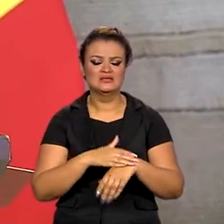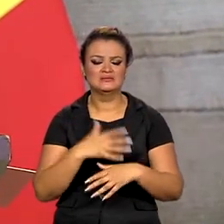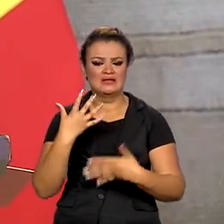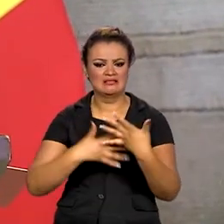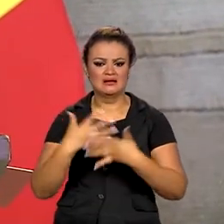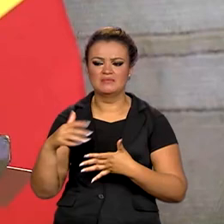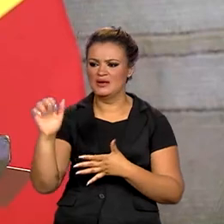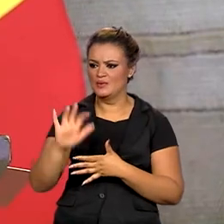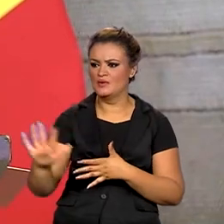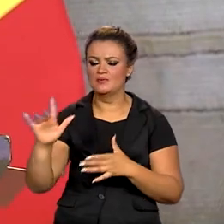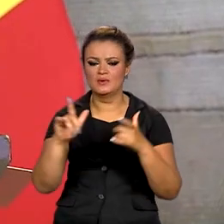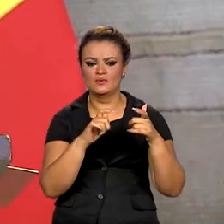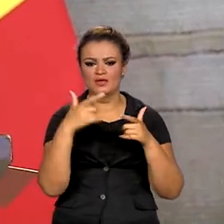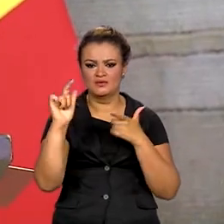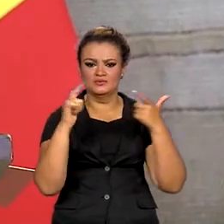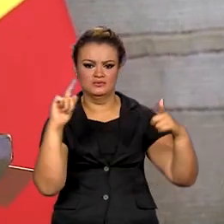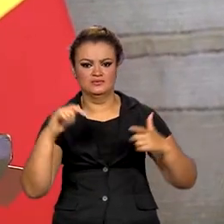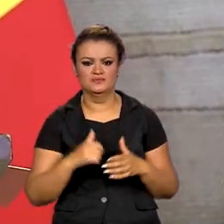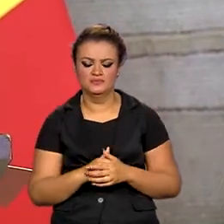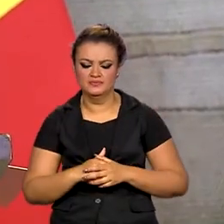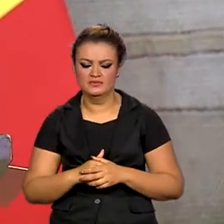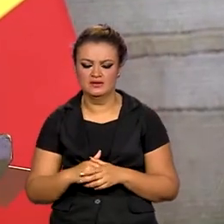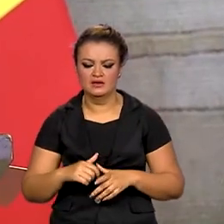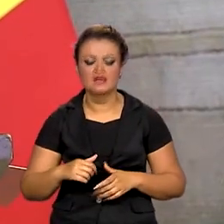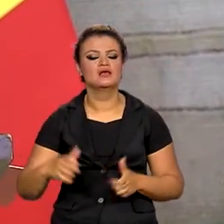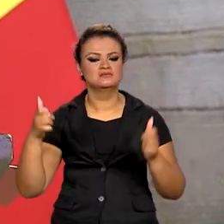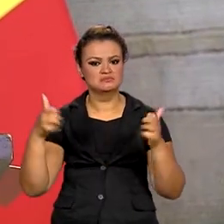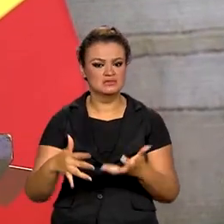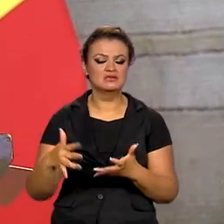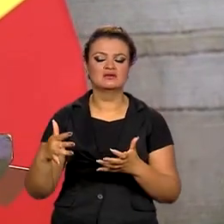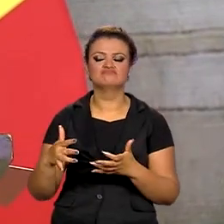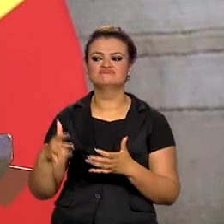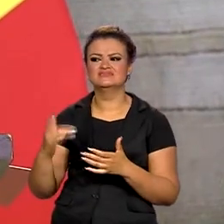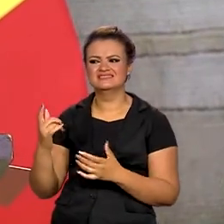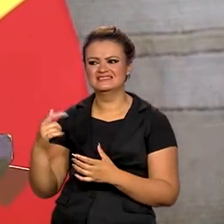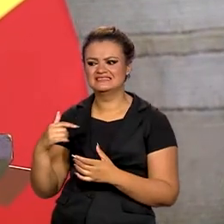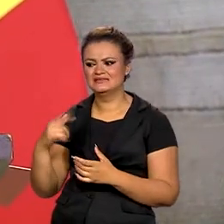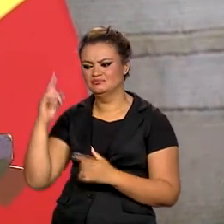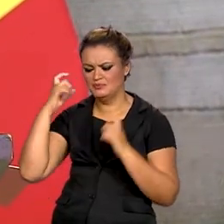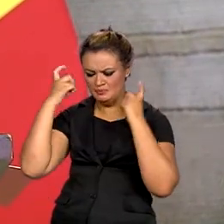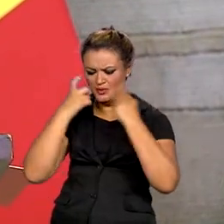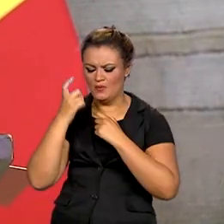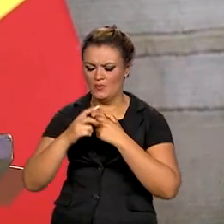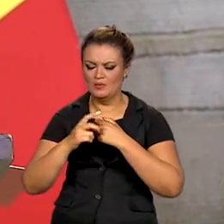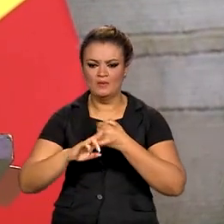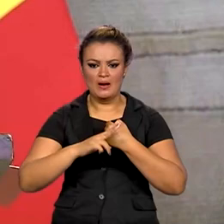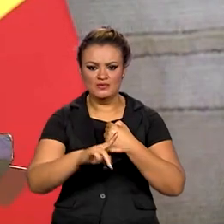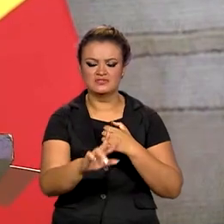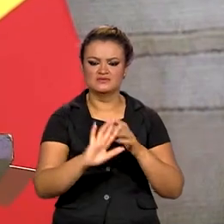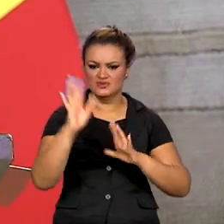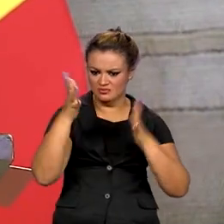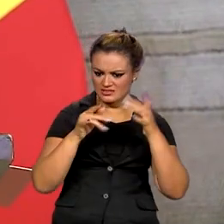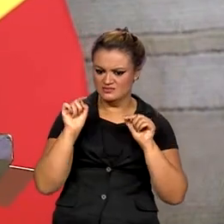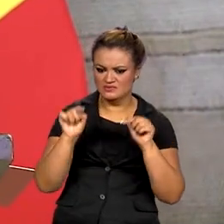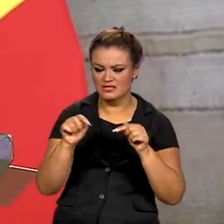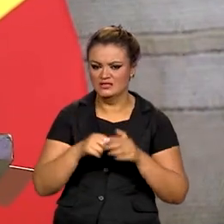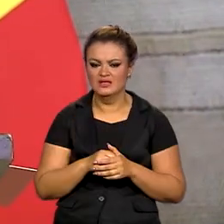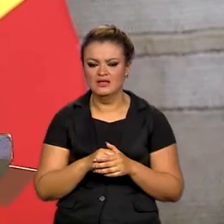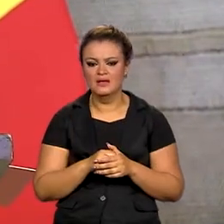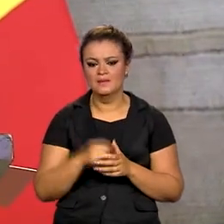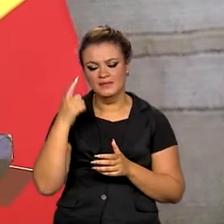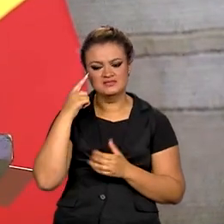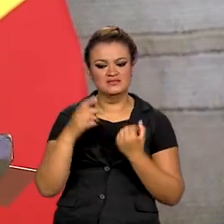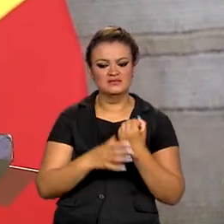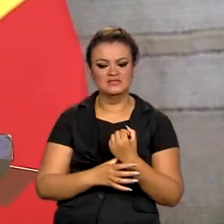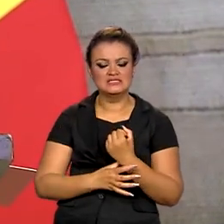europeu. Retirei minha preocupação com as consequências globais desse conflito em matéria de